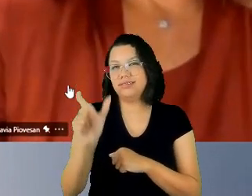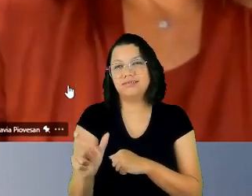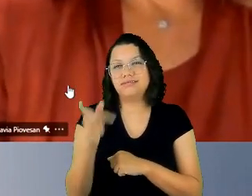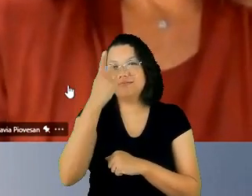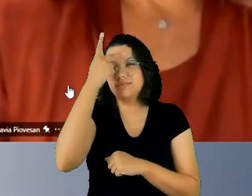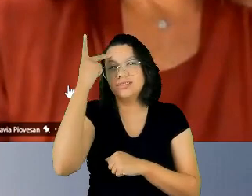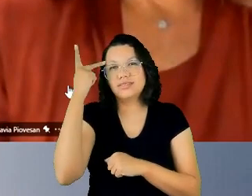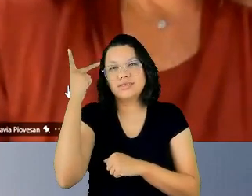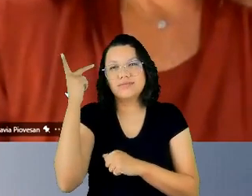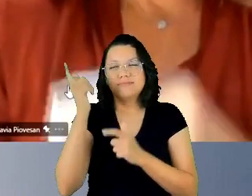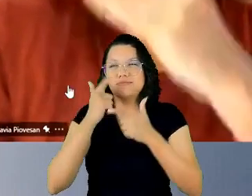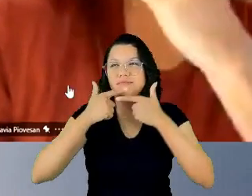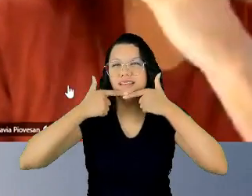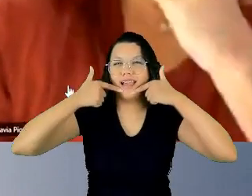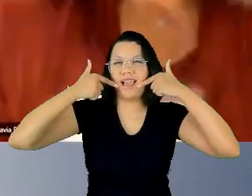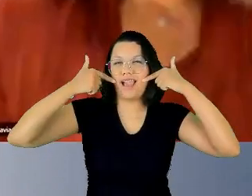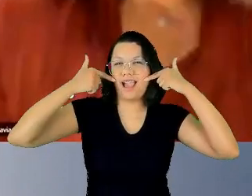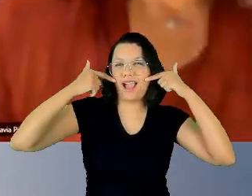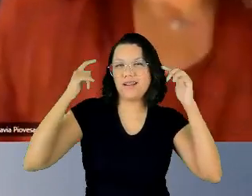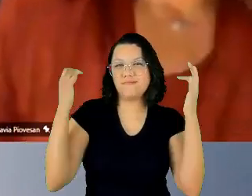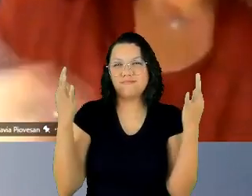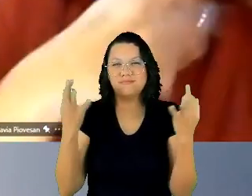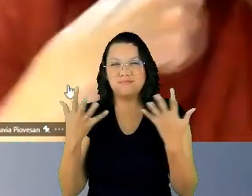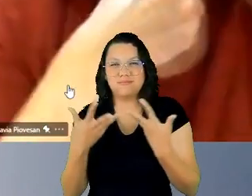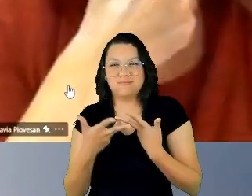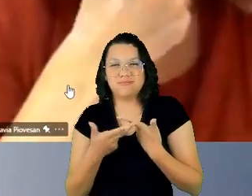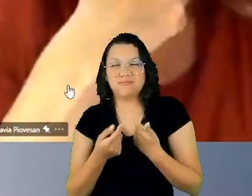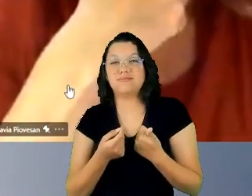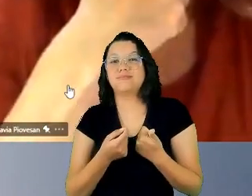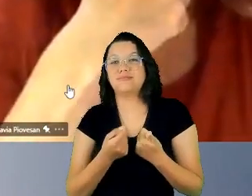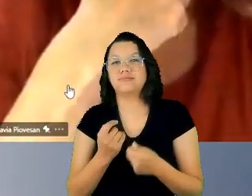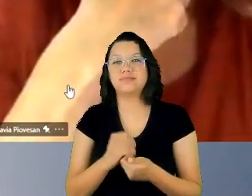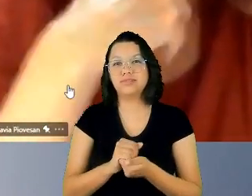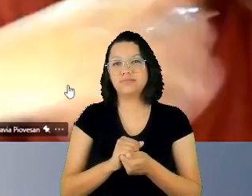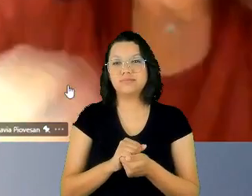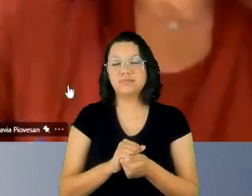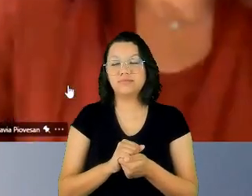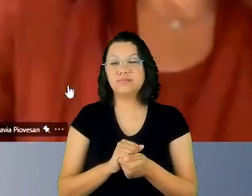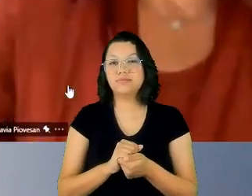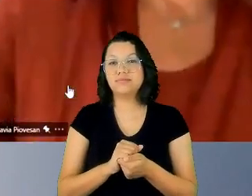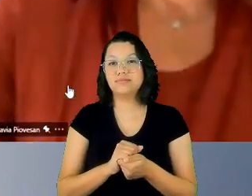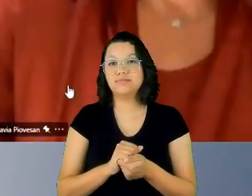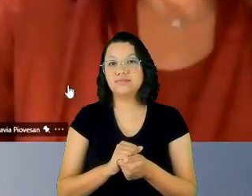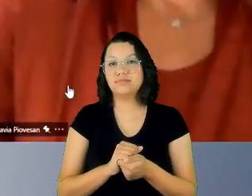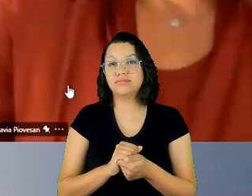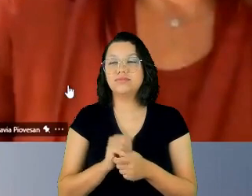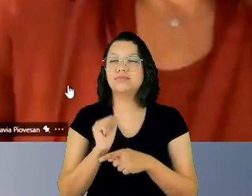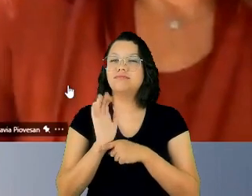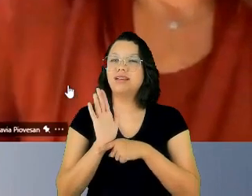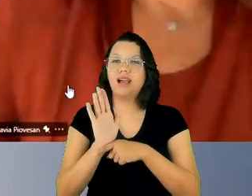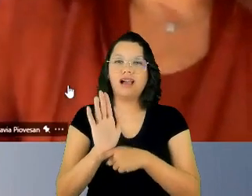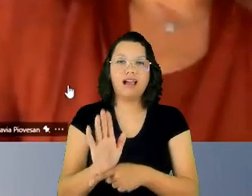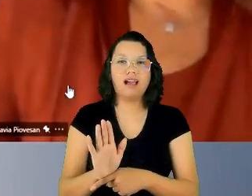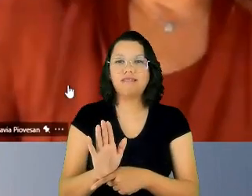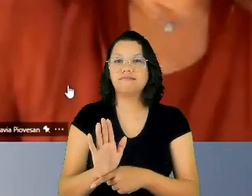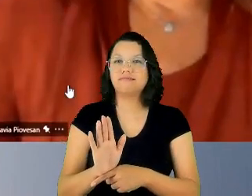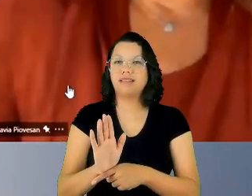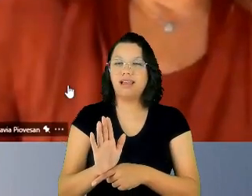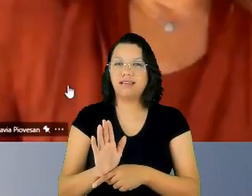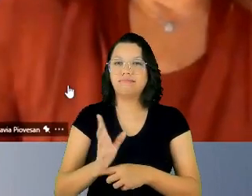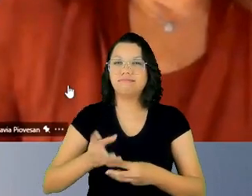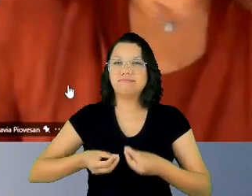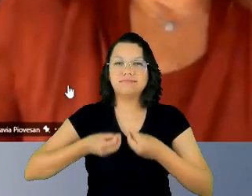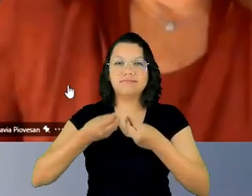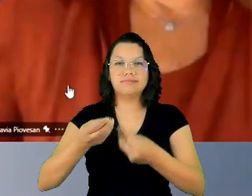que vai colaborar e contribuir decisivamente para